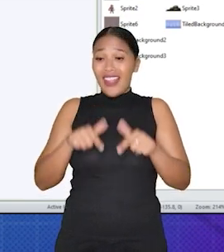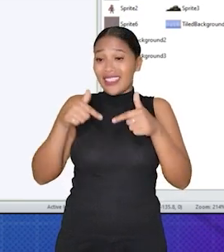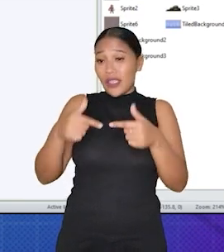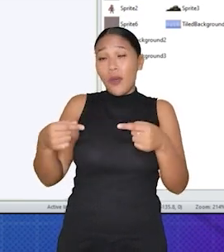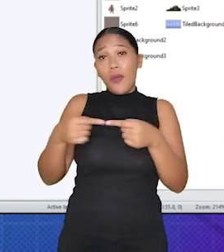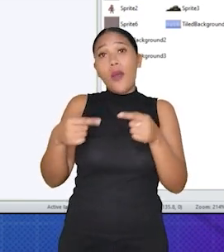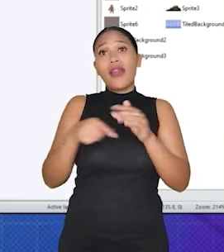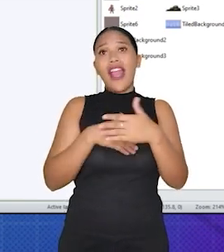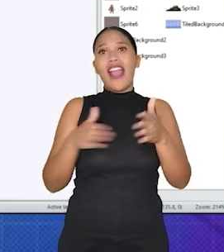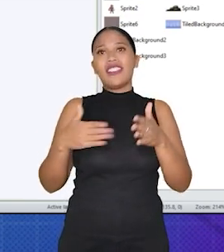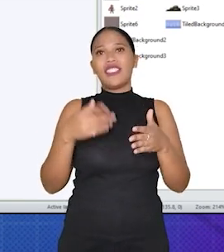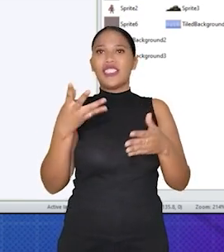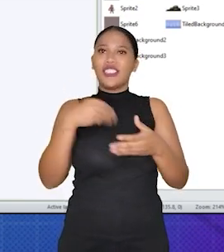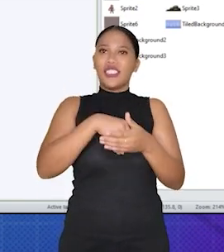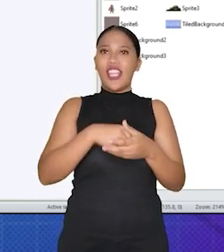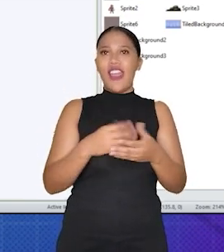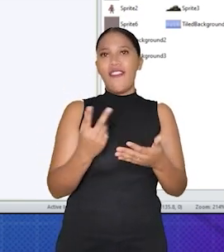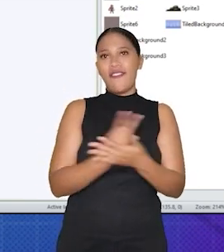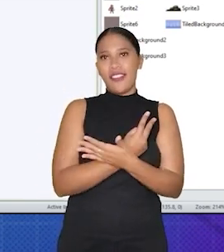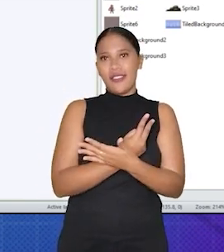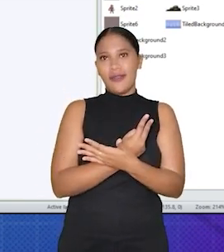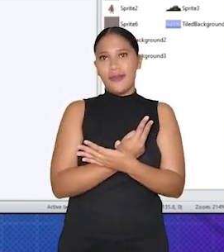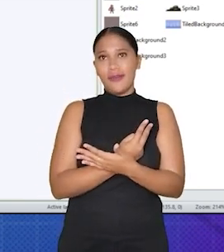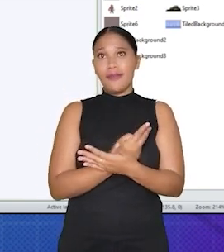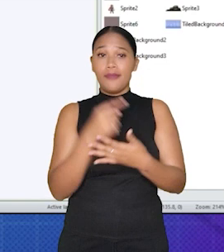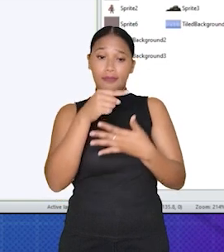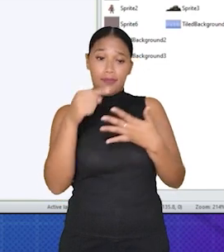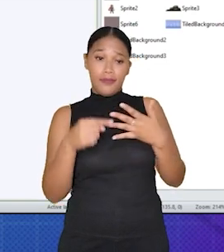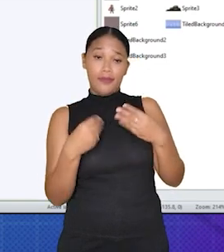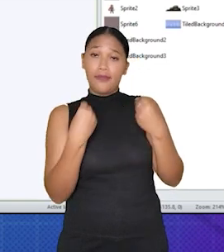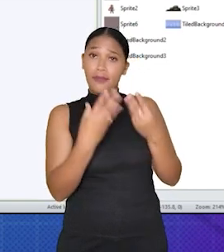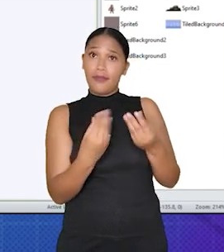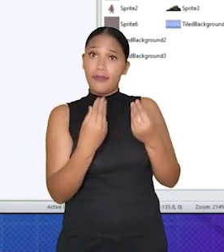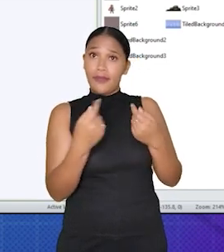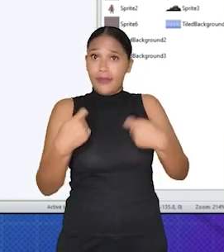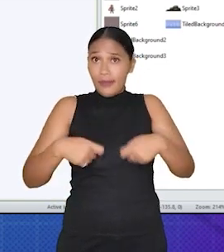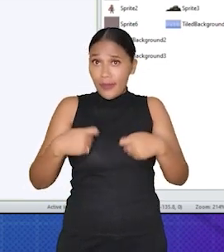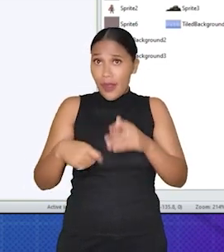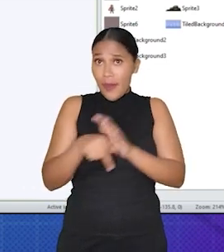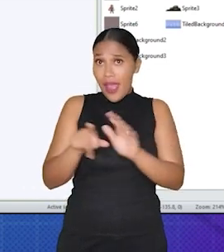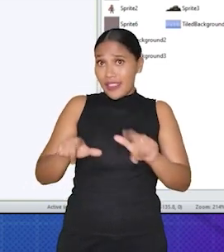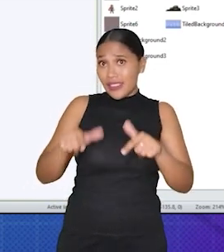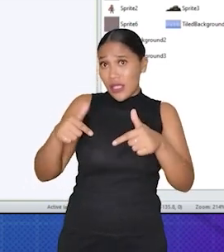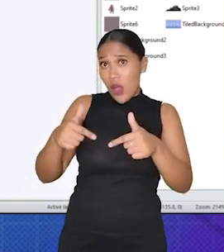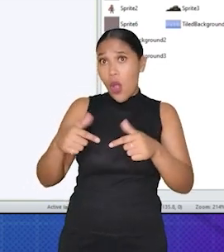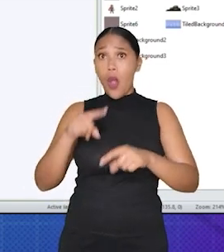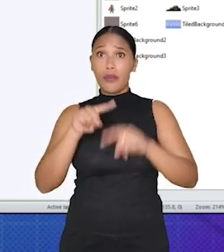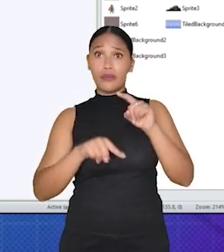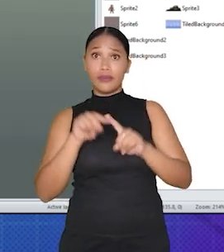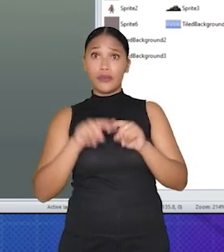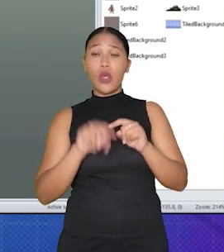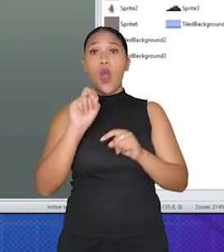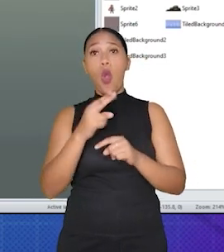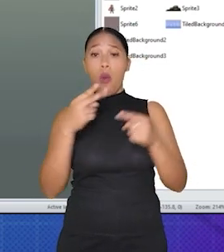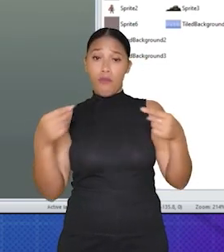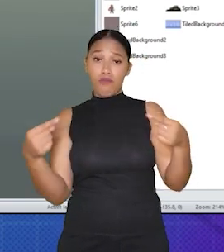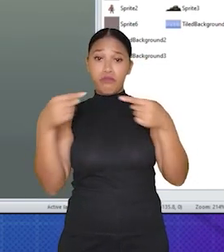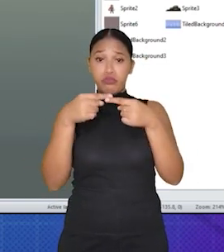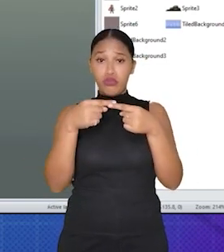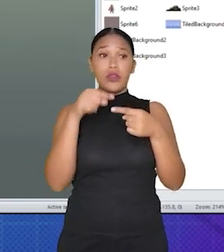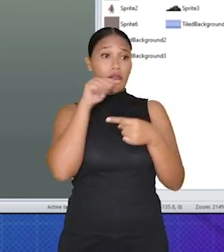Ação na respectiva caixa de evento. Insira os parâmetros necessários para a condição e a ação, como o objeto ou a tecla